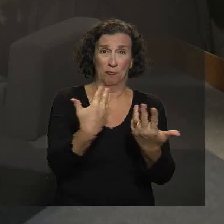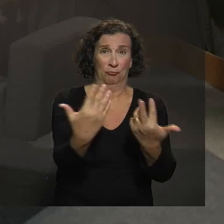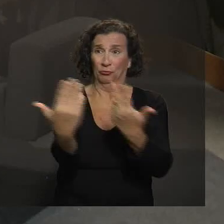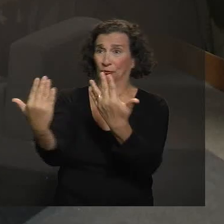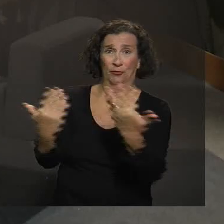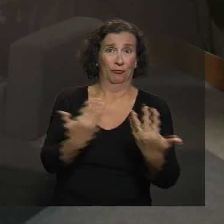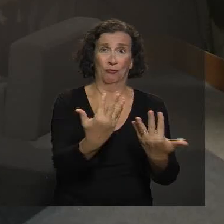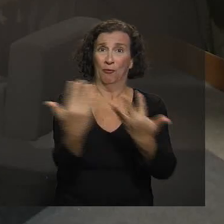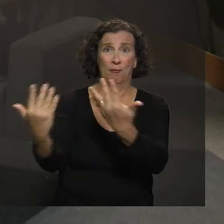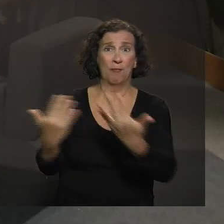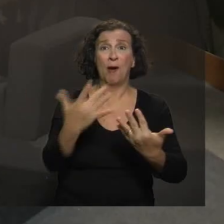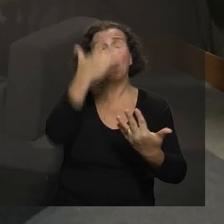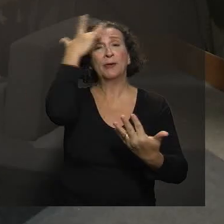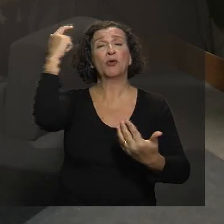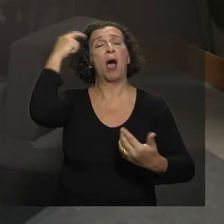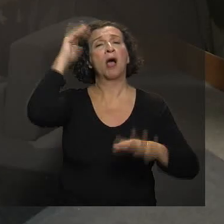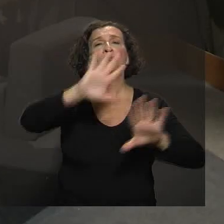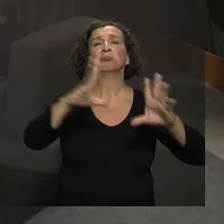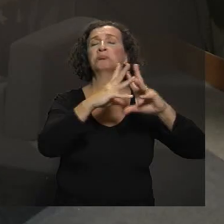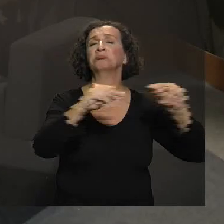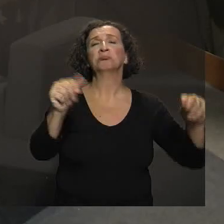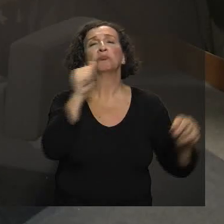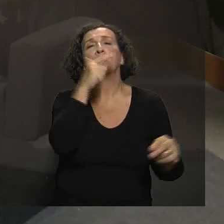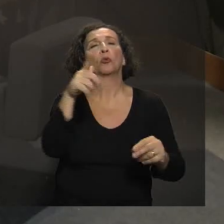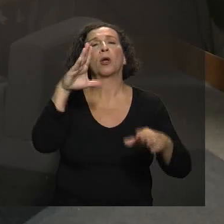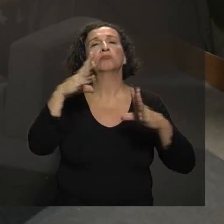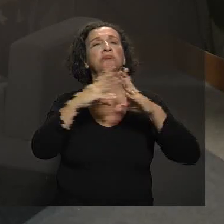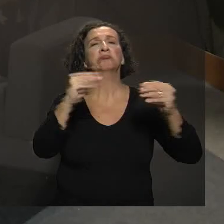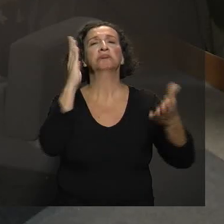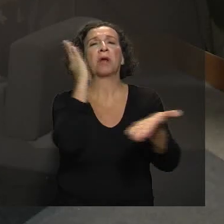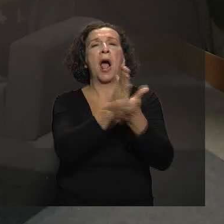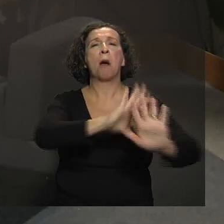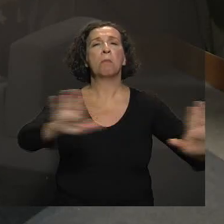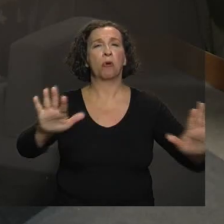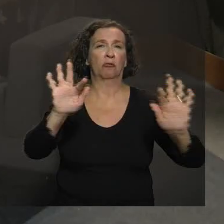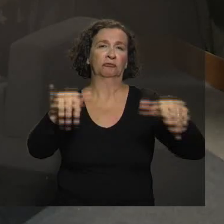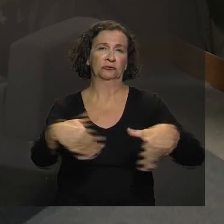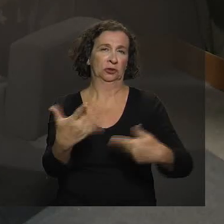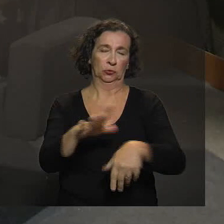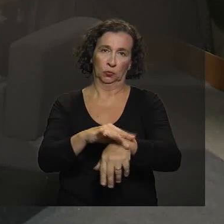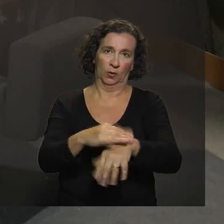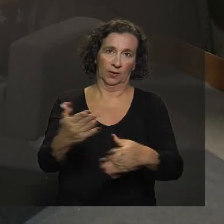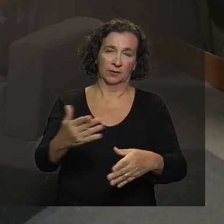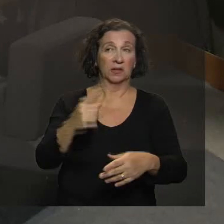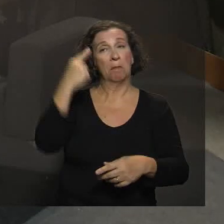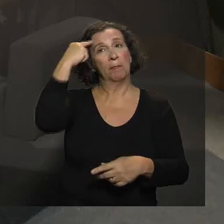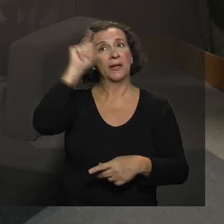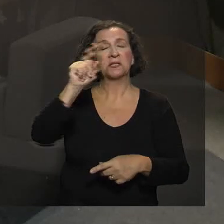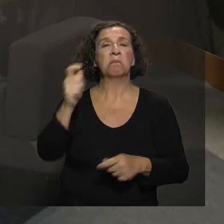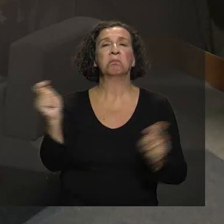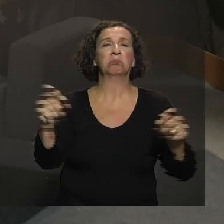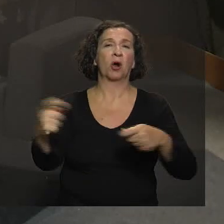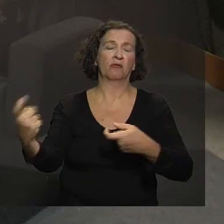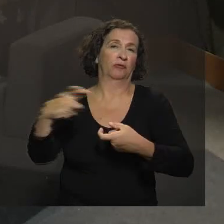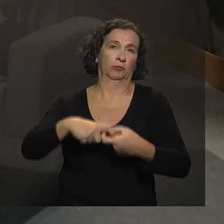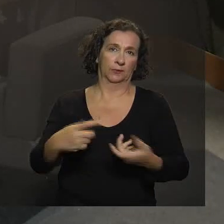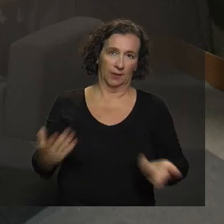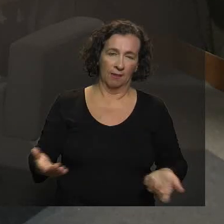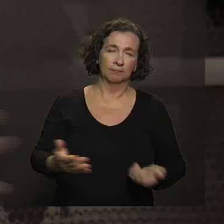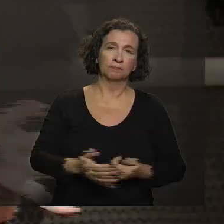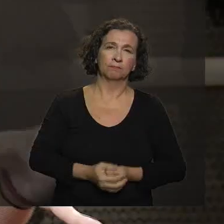doença, a doença não está circulando, eu não preciso vacinar. Quando precisa, justamente, para ela não voltar. Exatamente, para ela não voltar, com certeza. Agora,